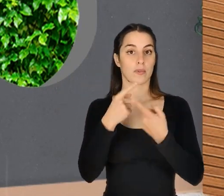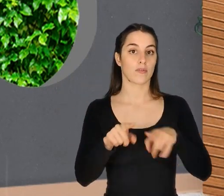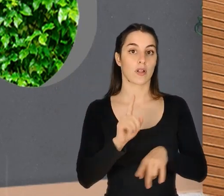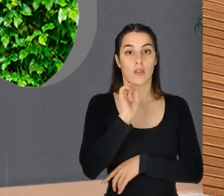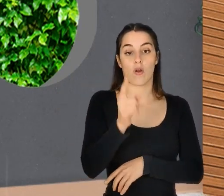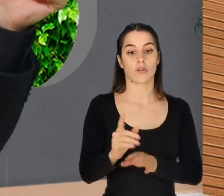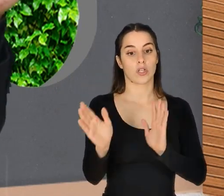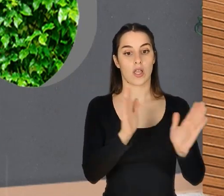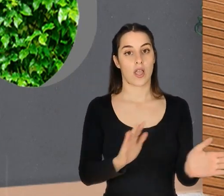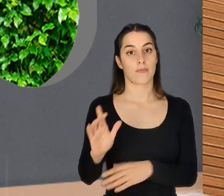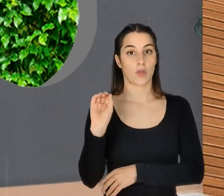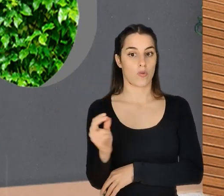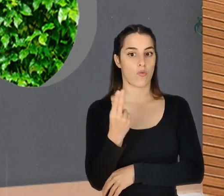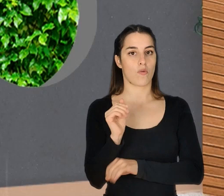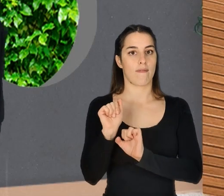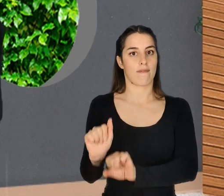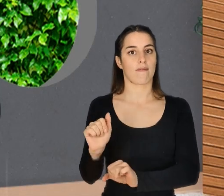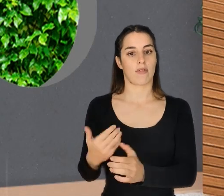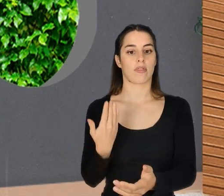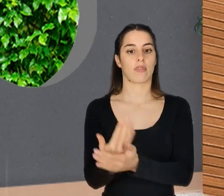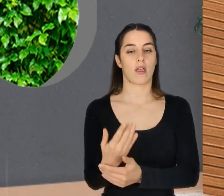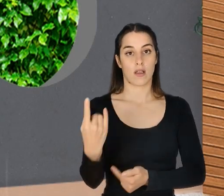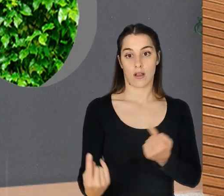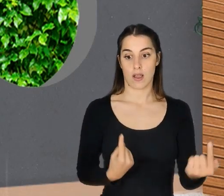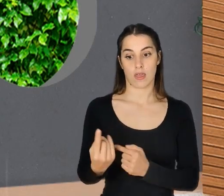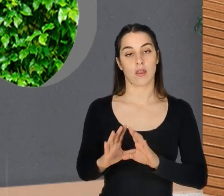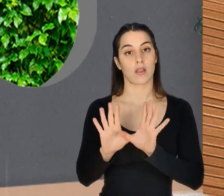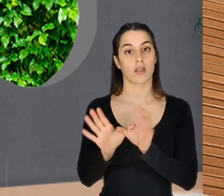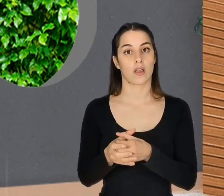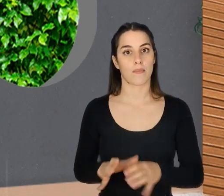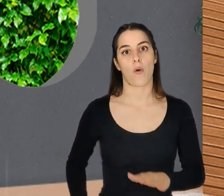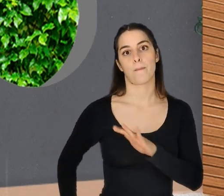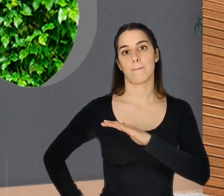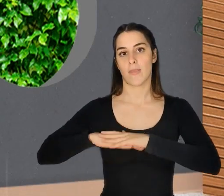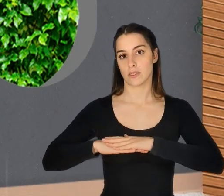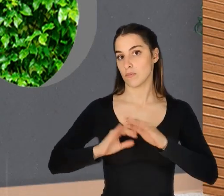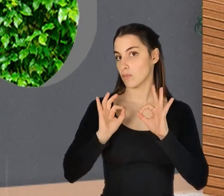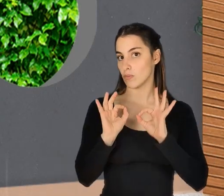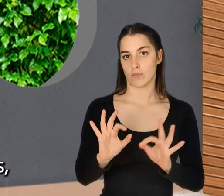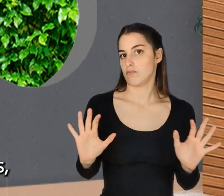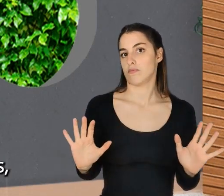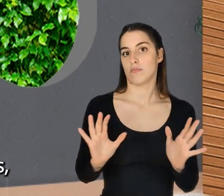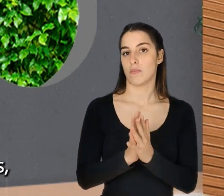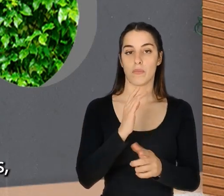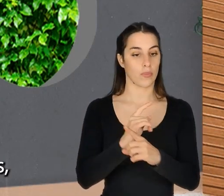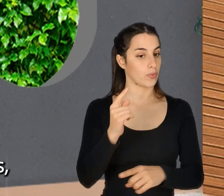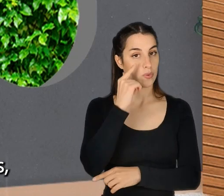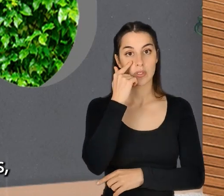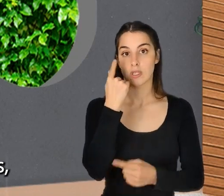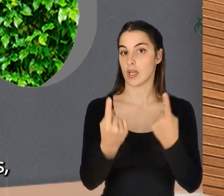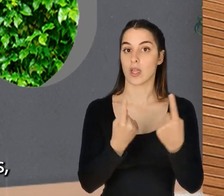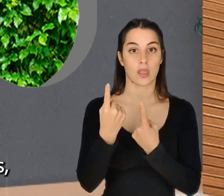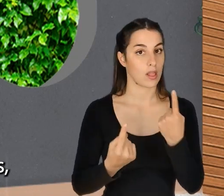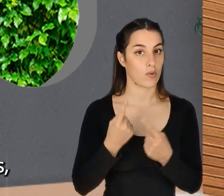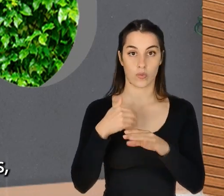que ele conseguiu, na época dourada dele, levar cada equipa ao seu máximo ponto. Porquê? Porque ele conhecia